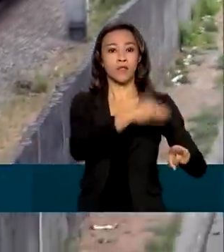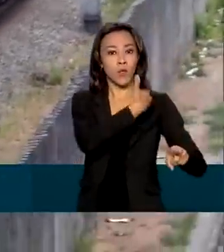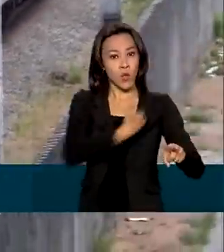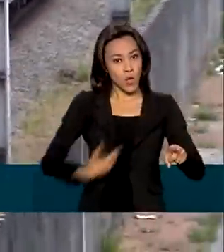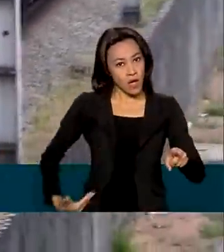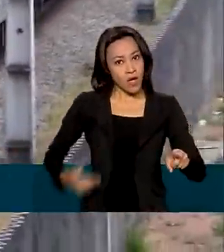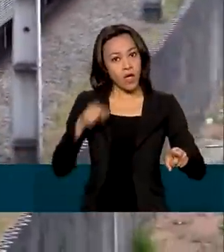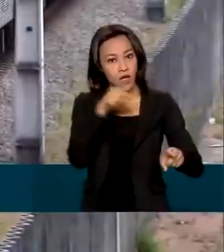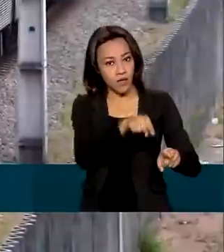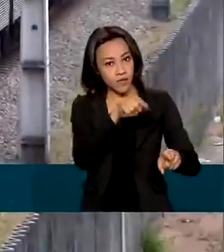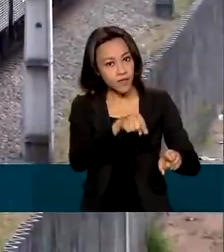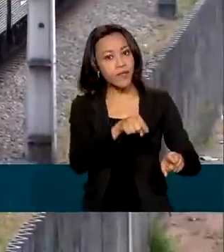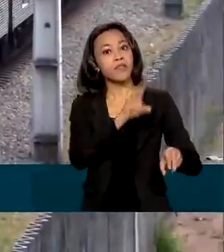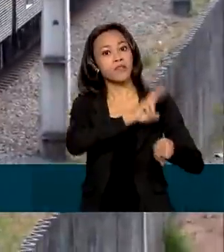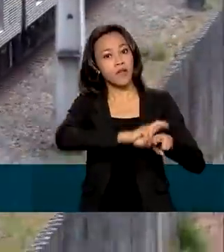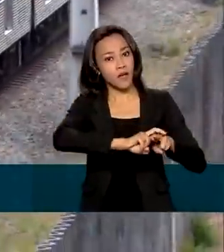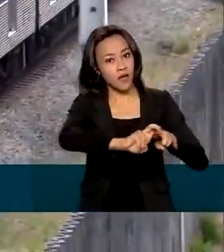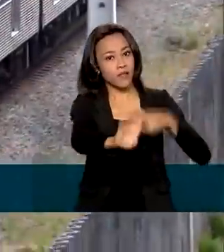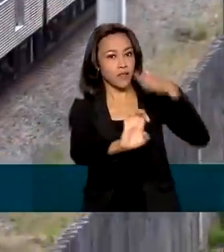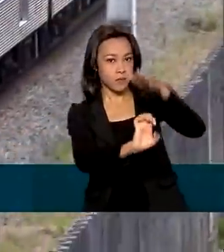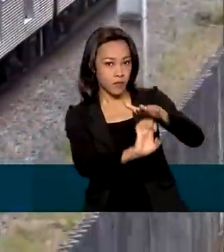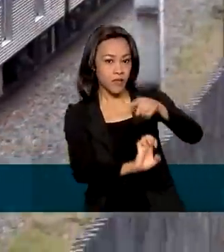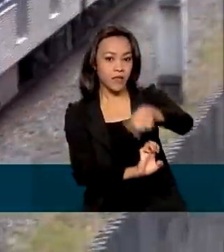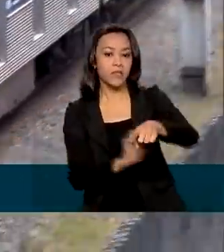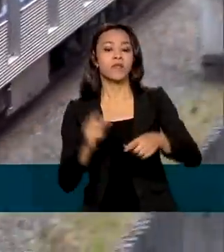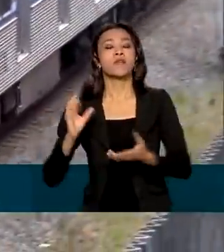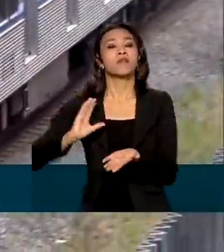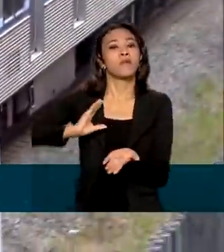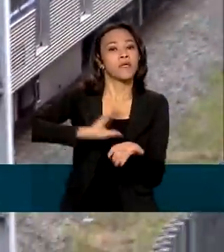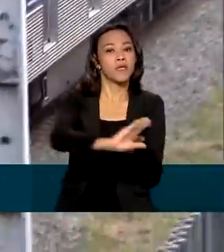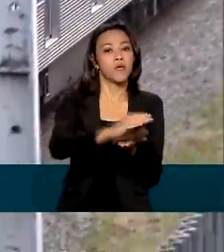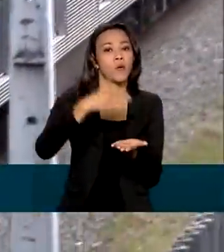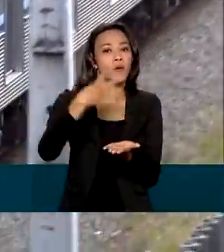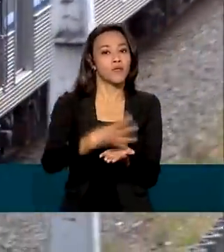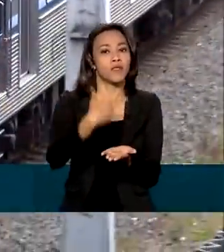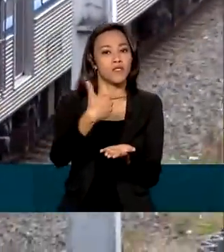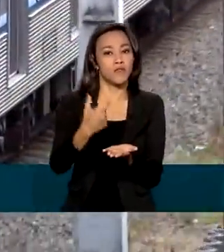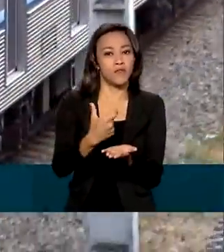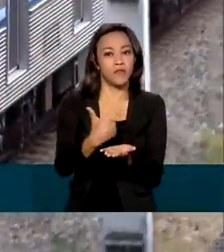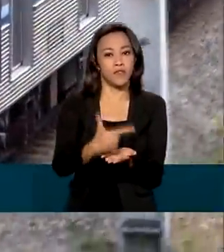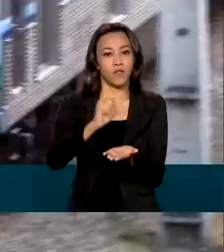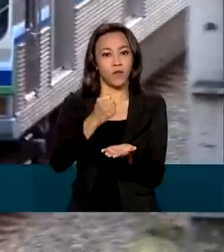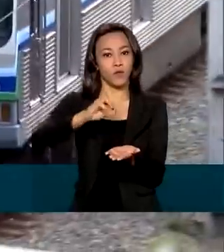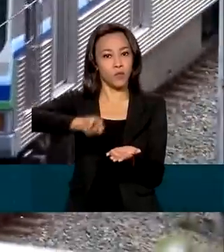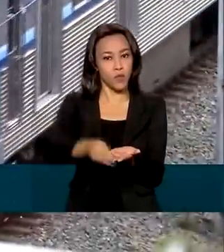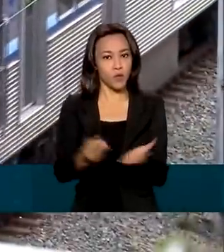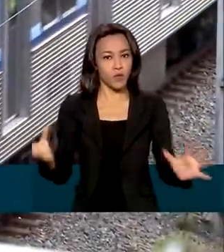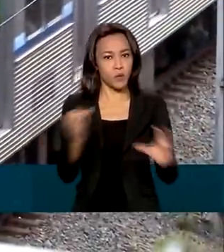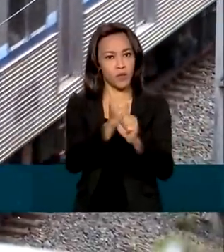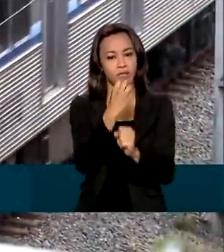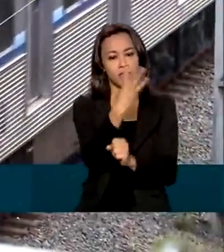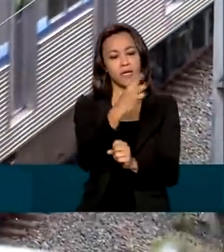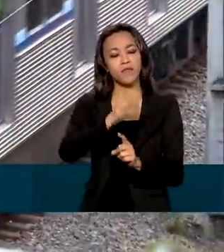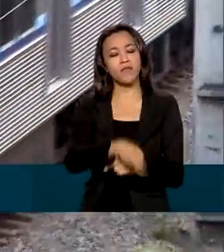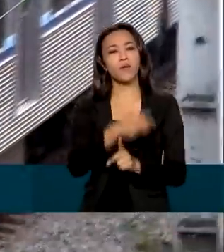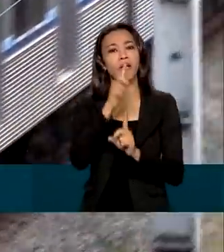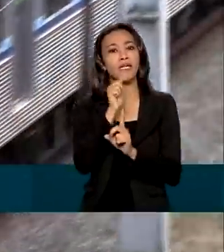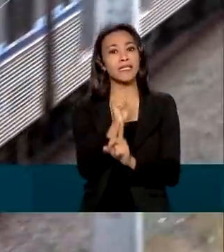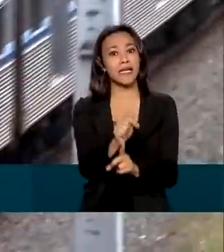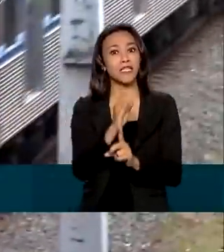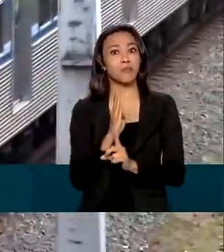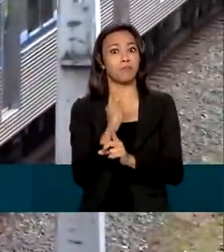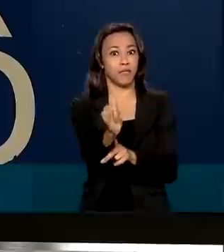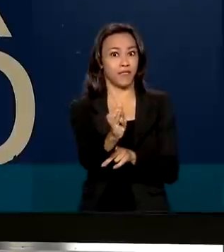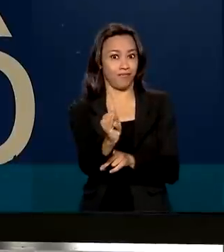Belo Horizonte. O governo mineiro também vai investir 428 milhões de reais, totalizando aí 3,7 bilhões de